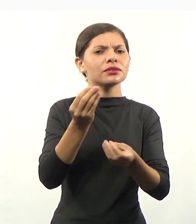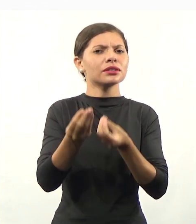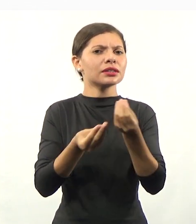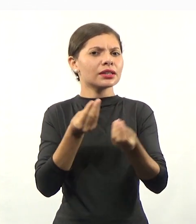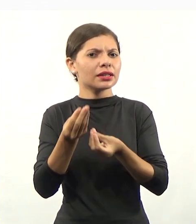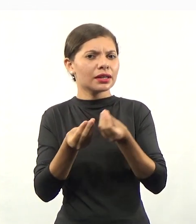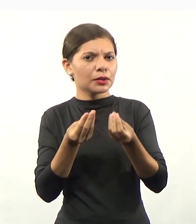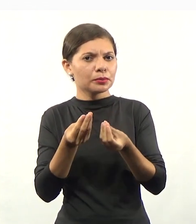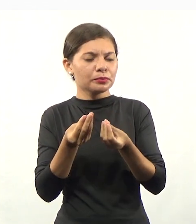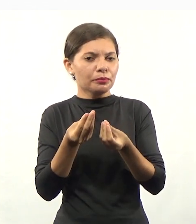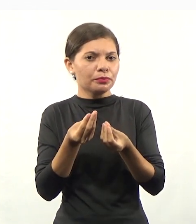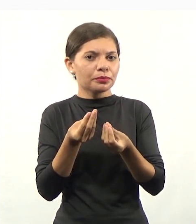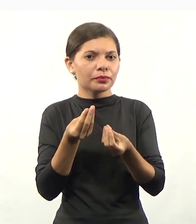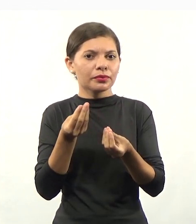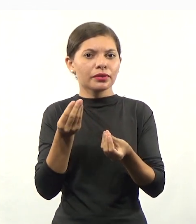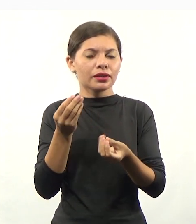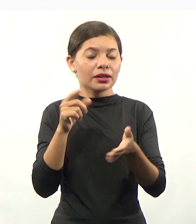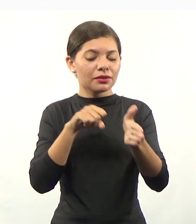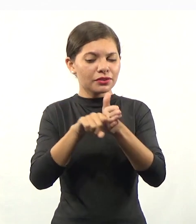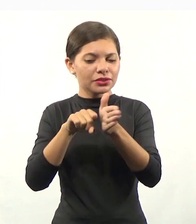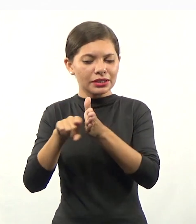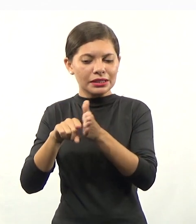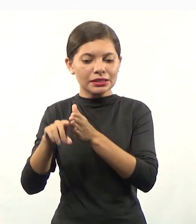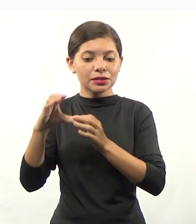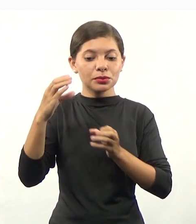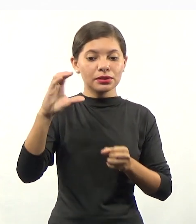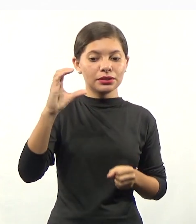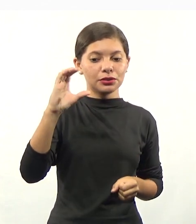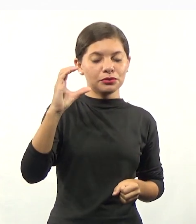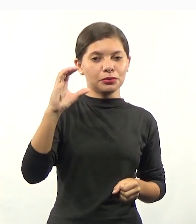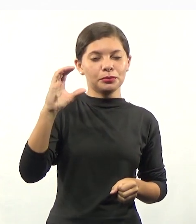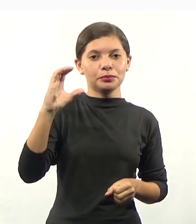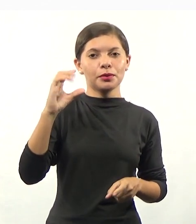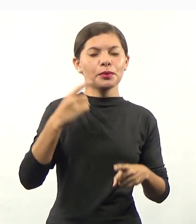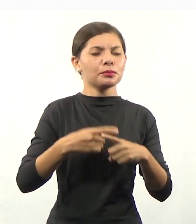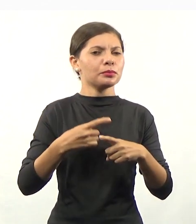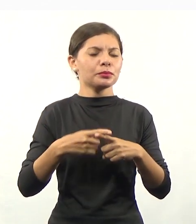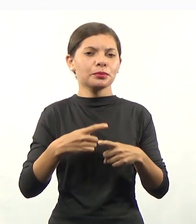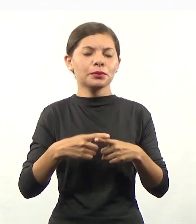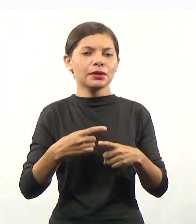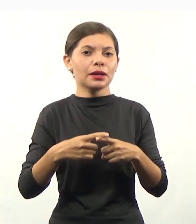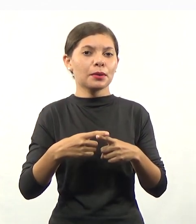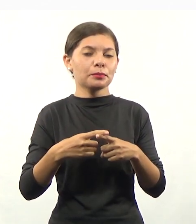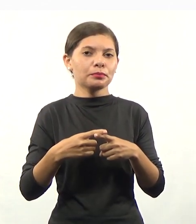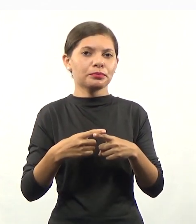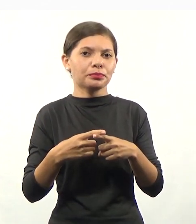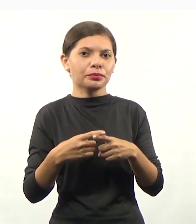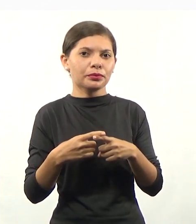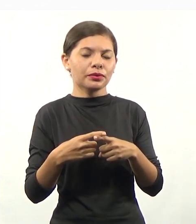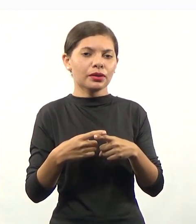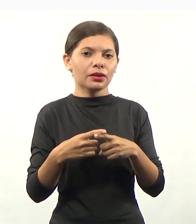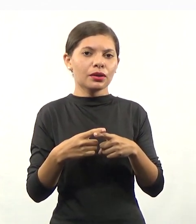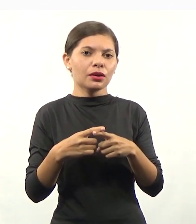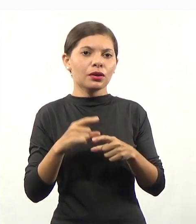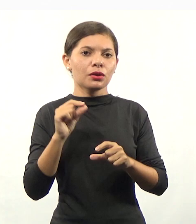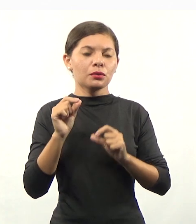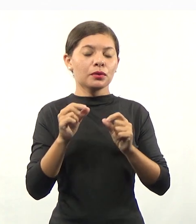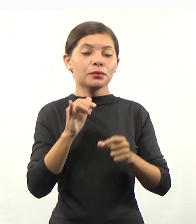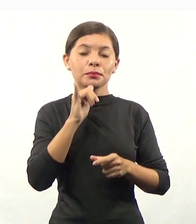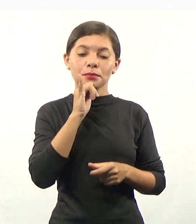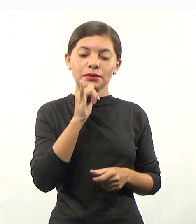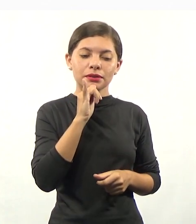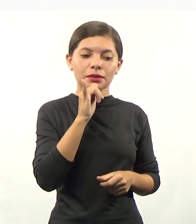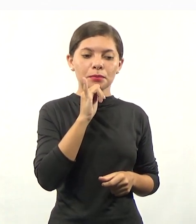promover a investigação científica. O que que é pelo currículo ou pelos programas? Pelos programas é quando há,